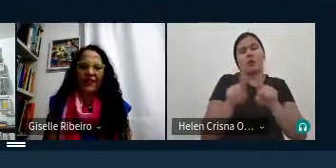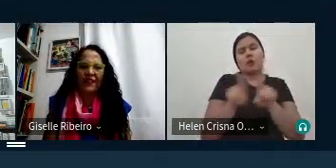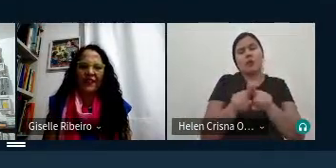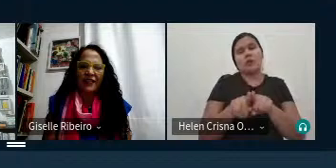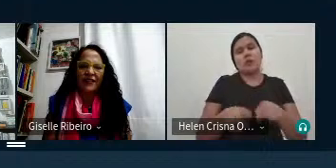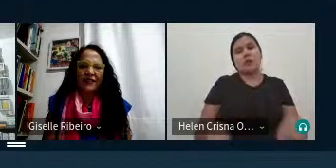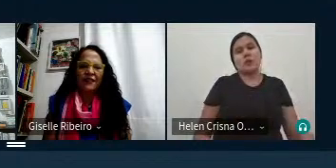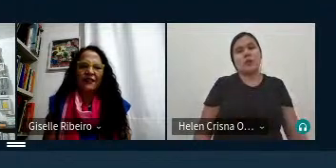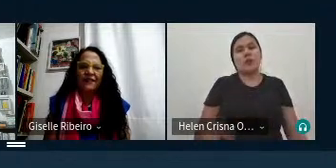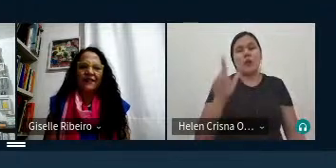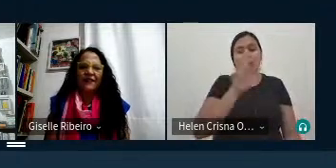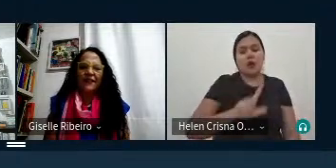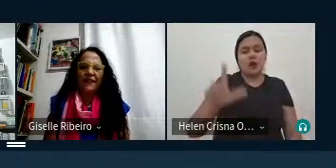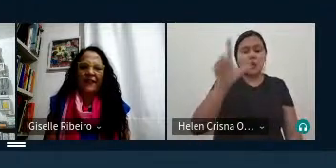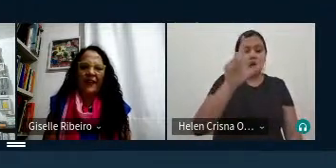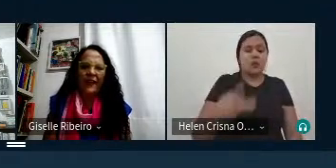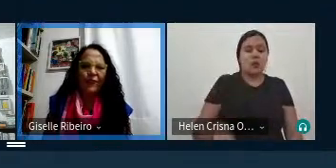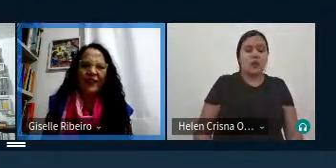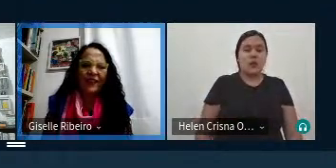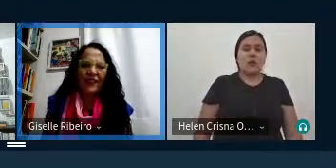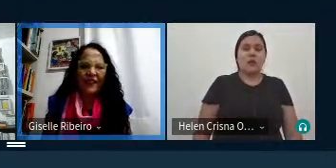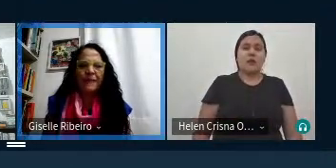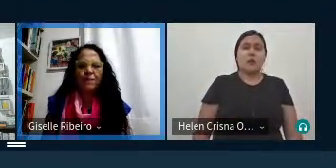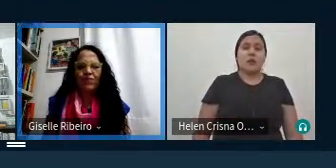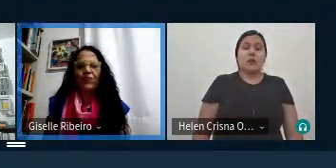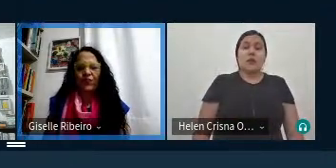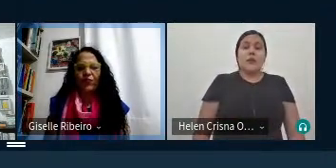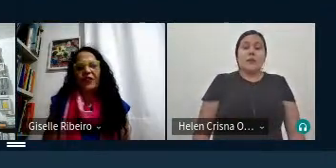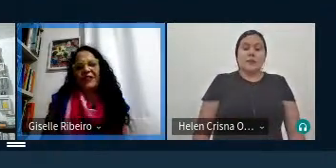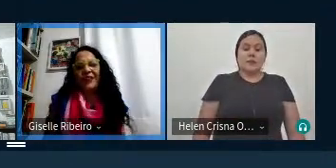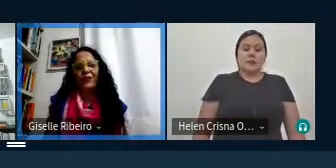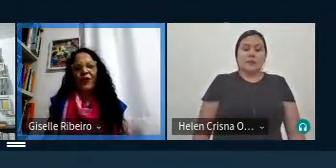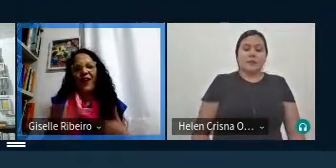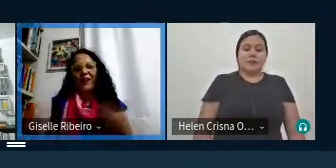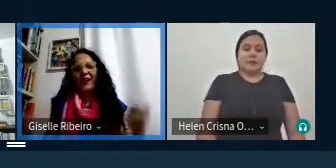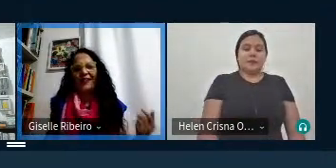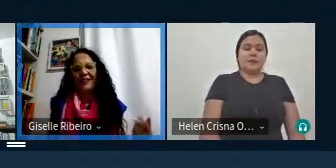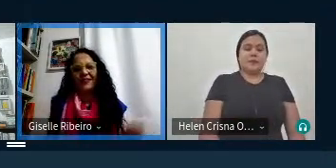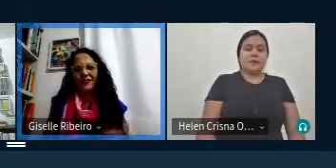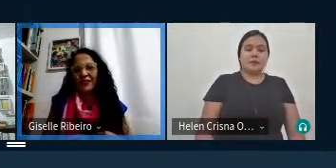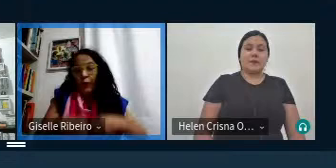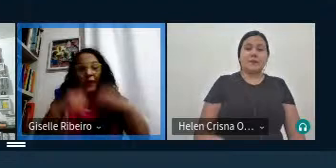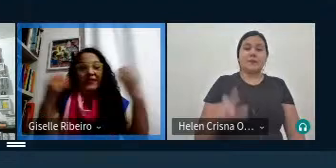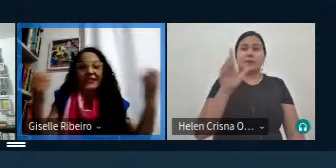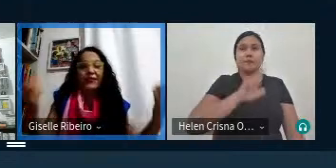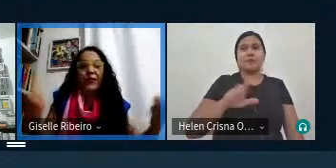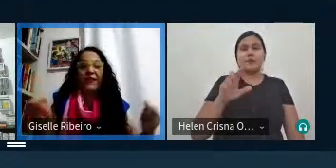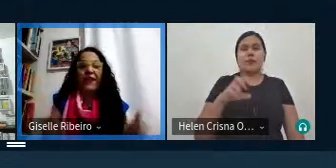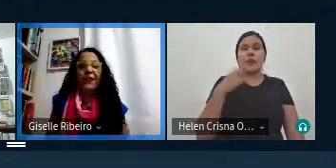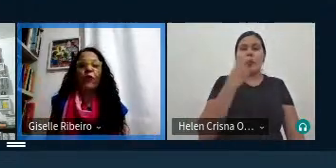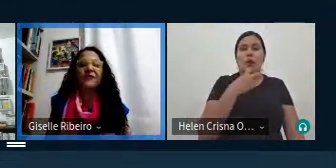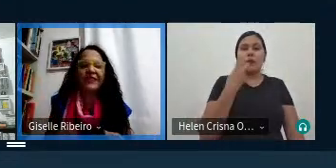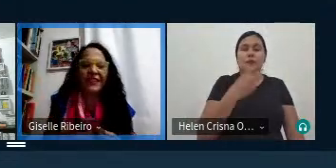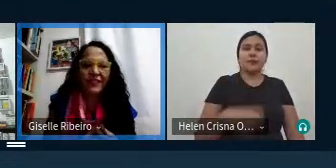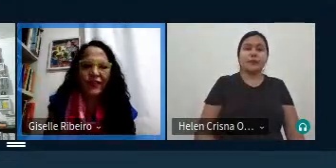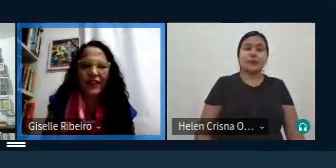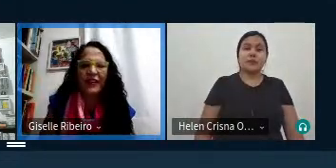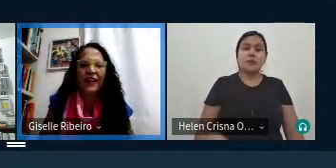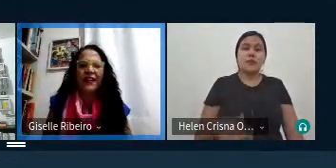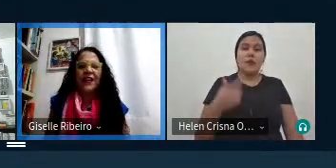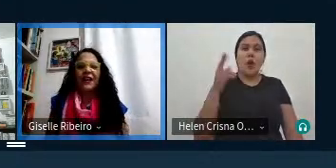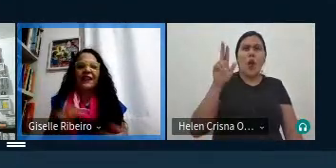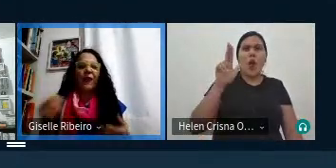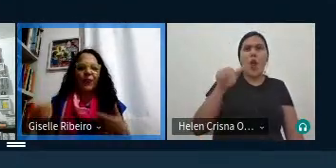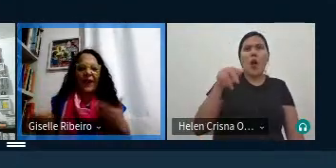literatura principalmente literatura oral né você nunca vai conseguir